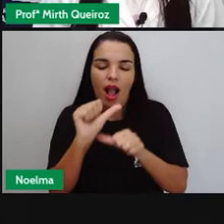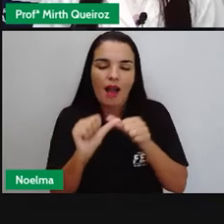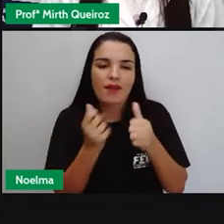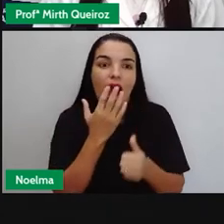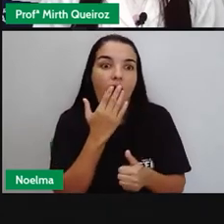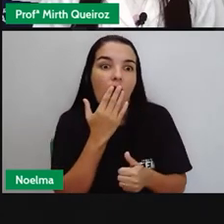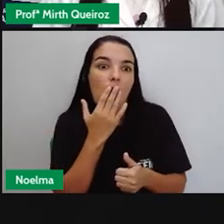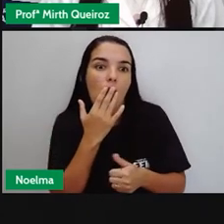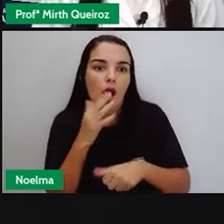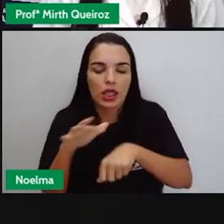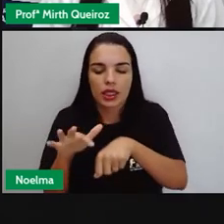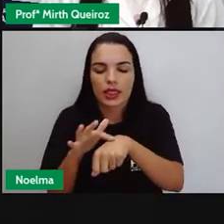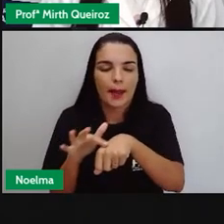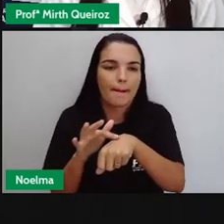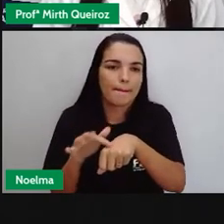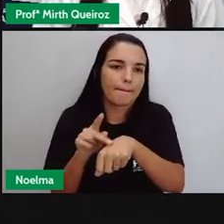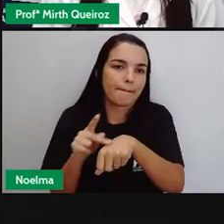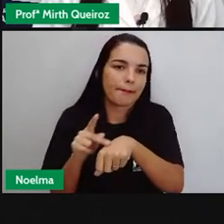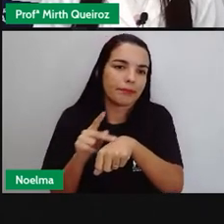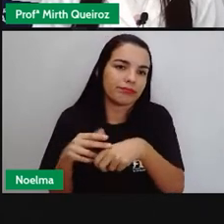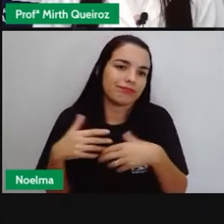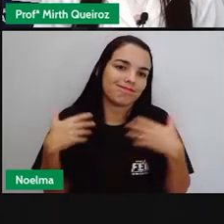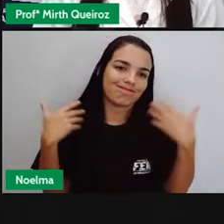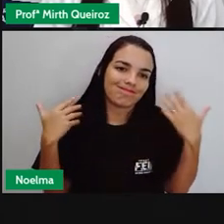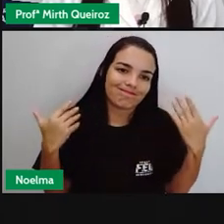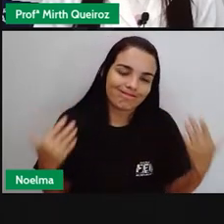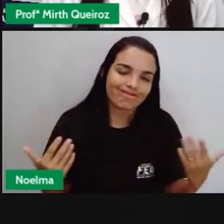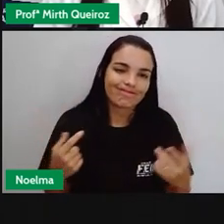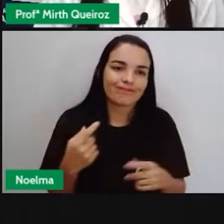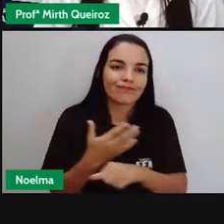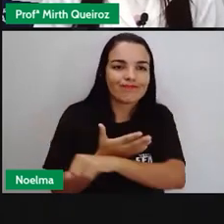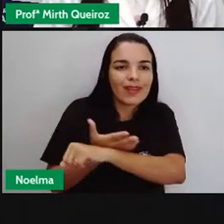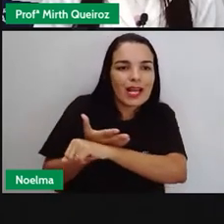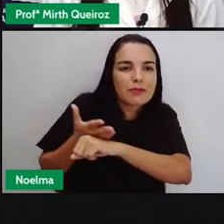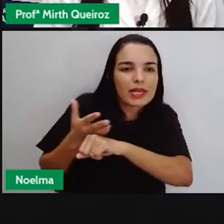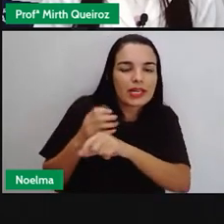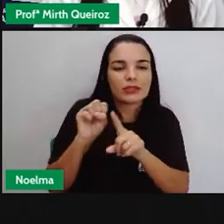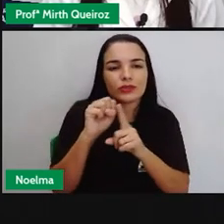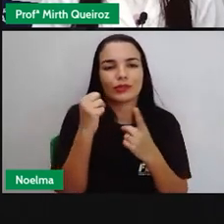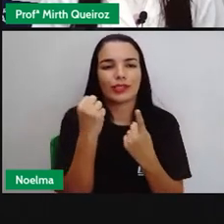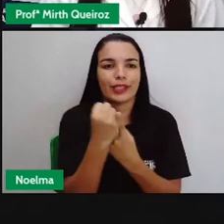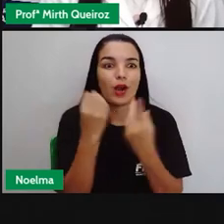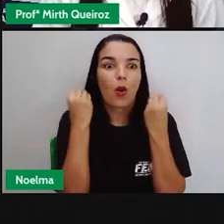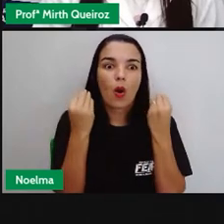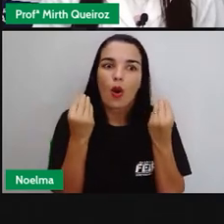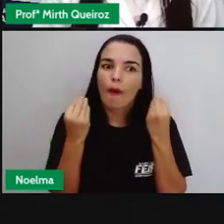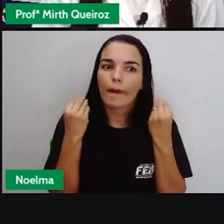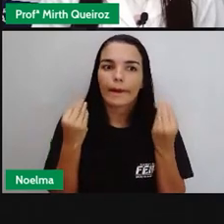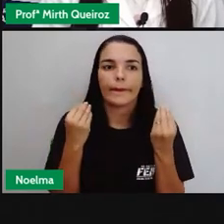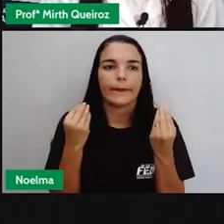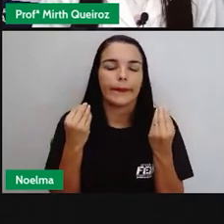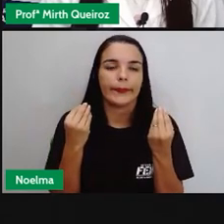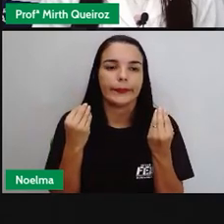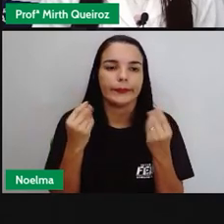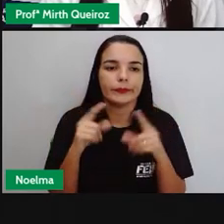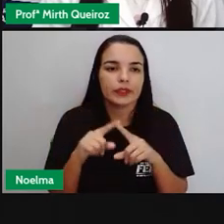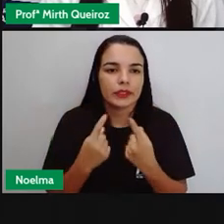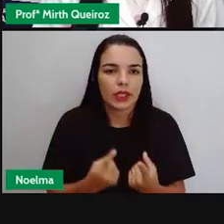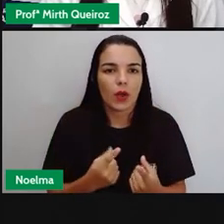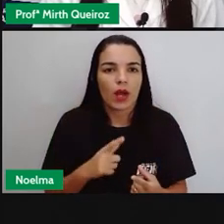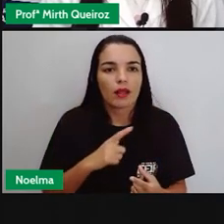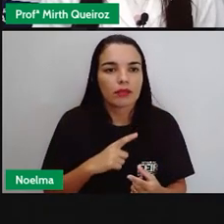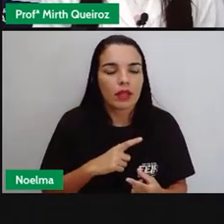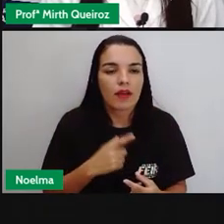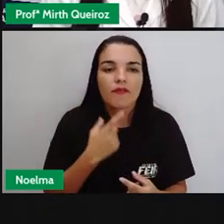de um projeto político brasileiro de embranquecimento da sociedade. A intenção era fazer do